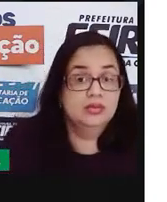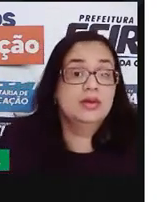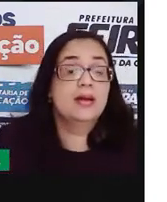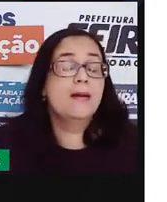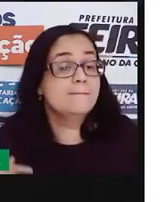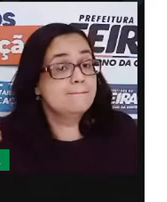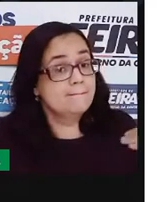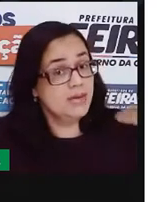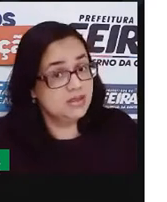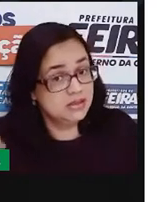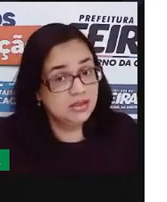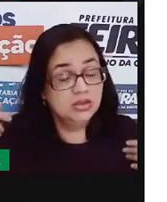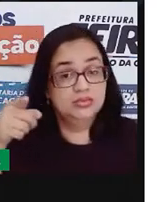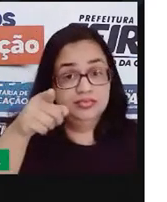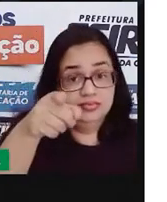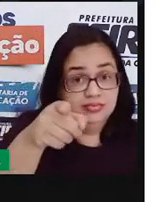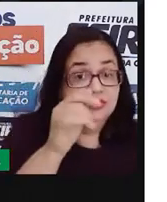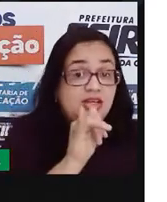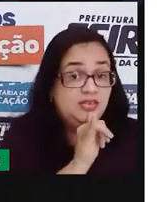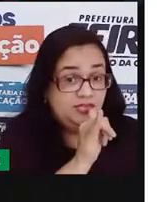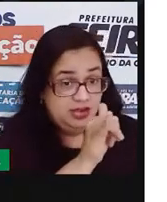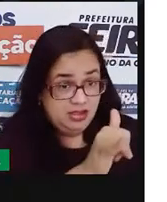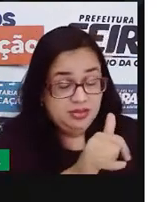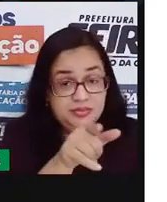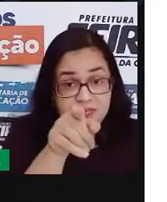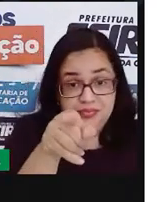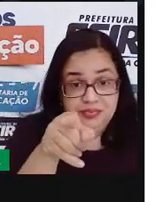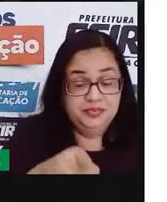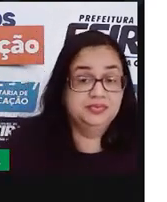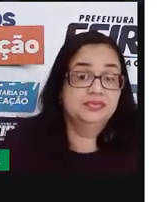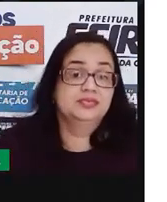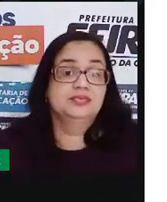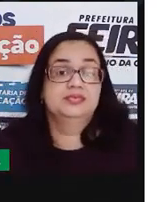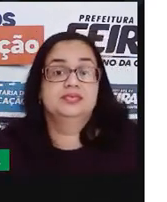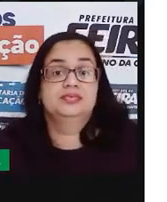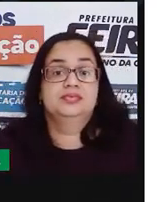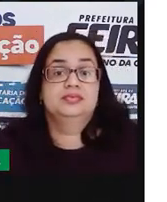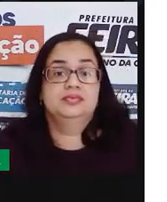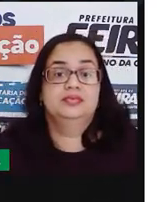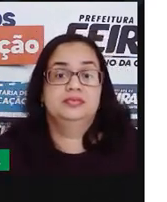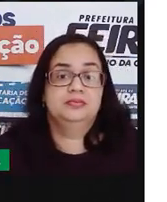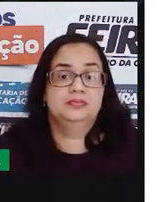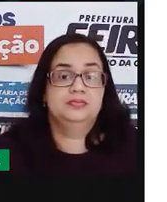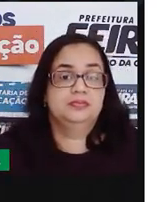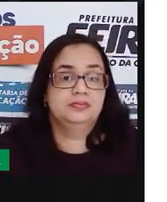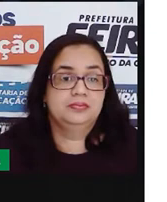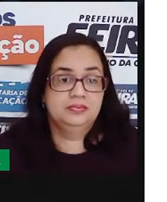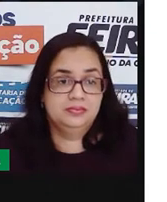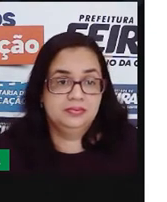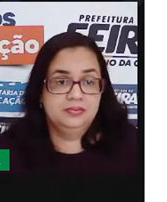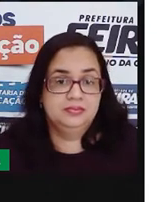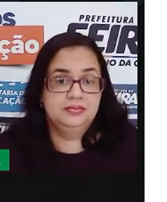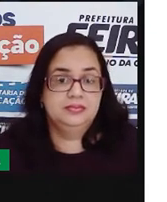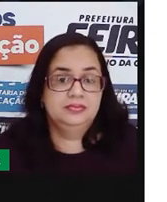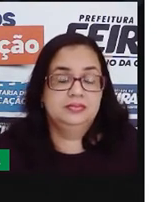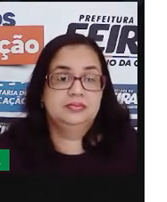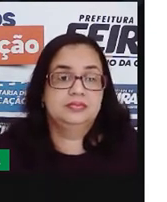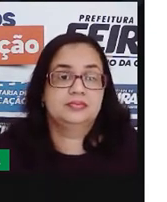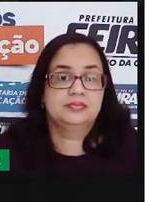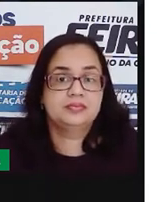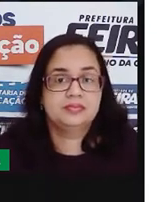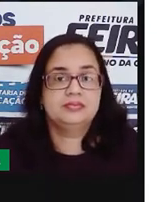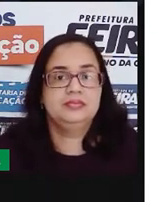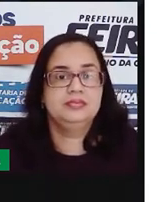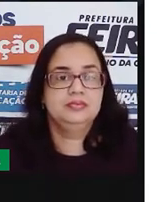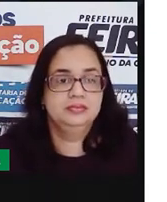passeiam, disseram, travessia, patagada e